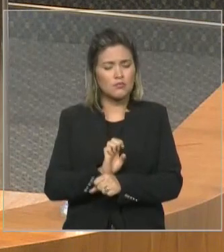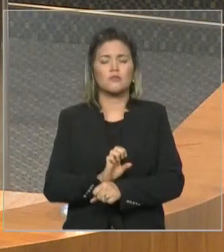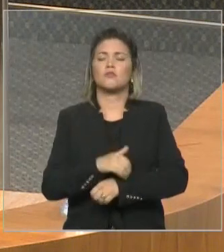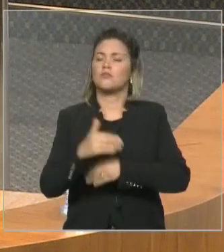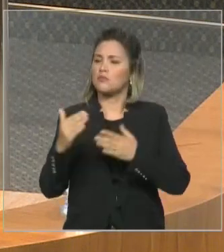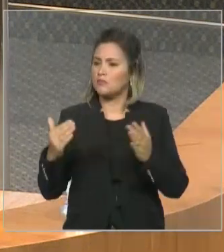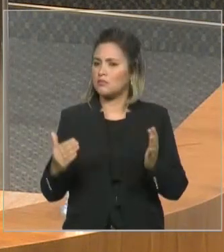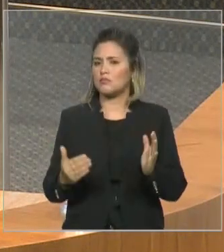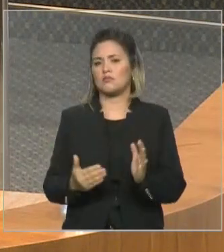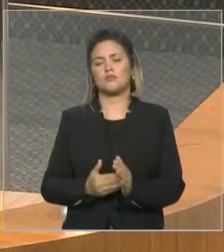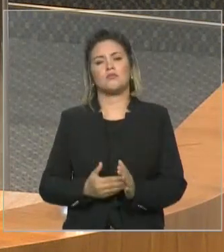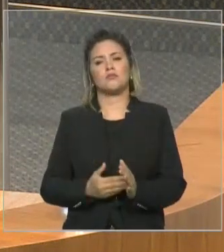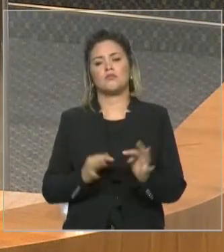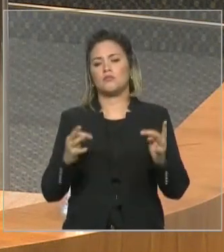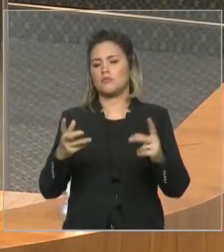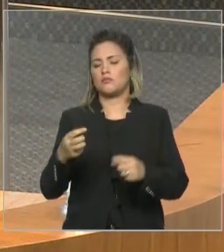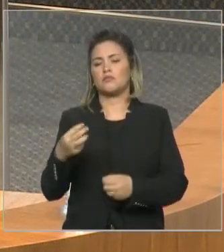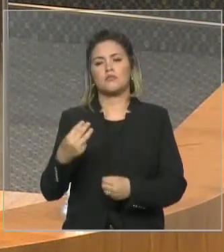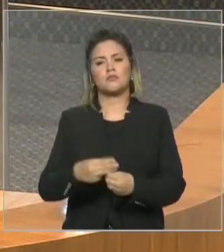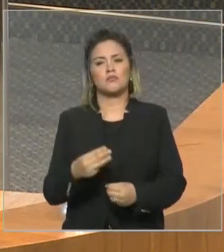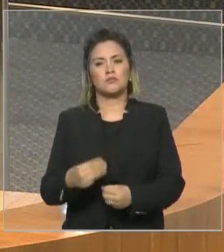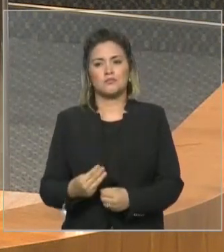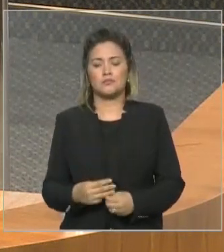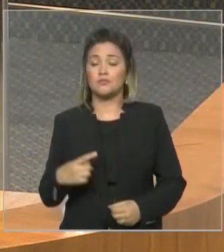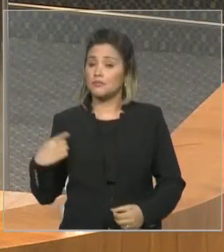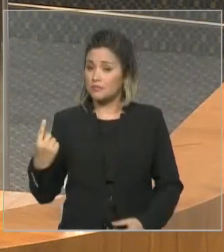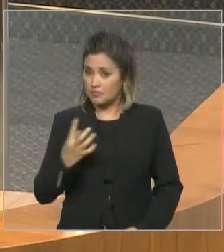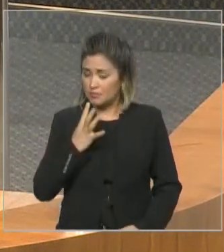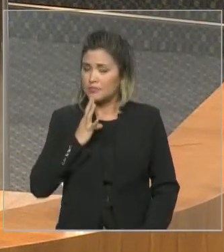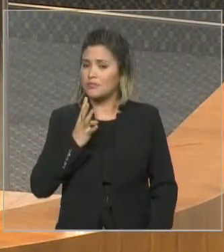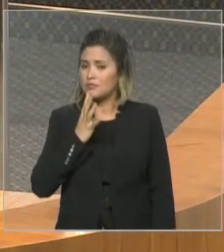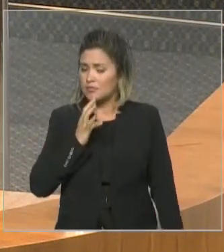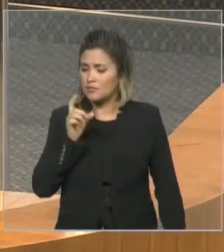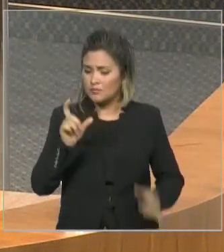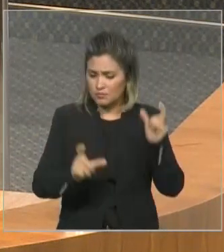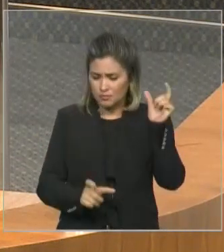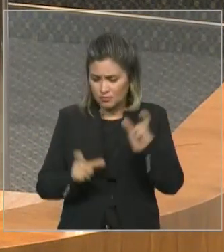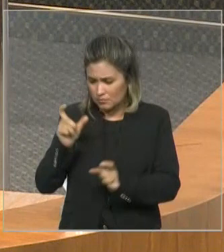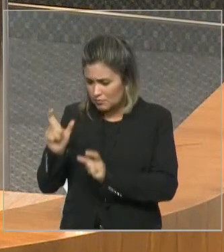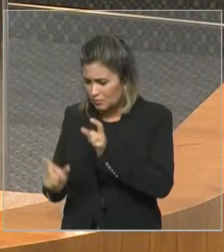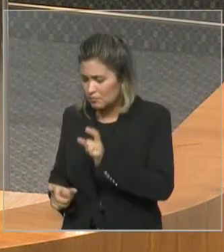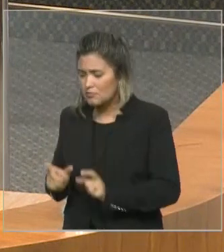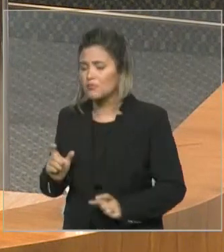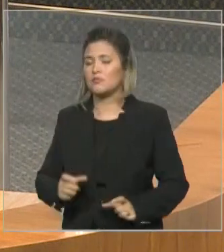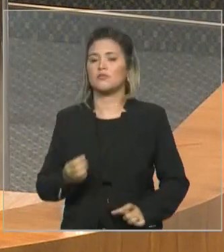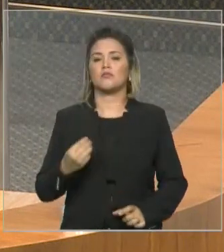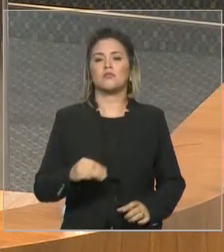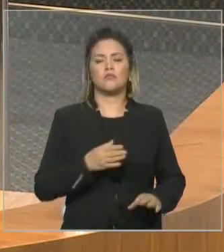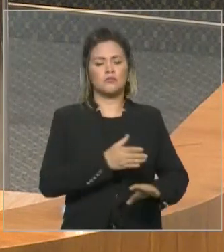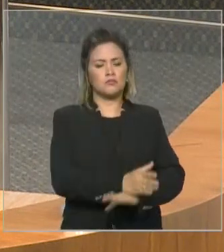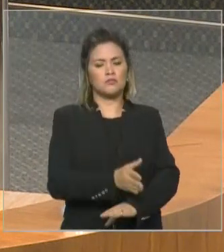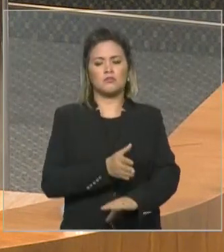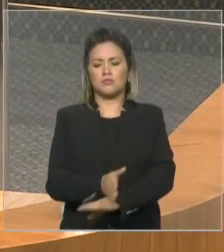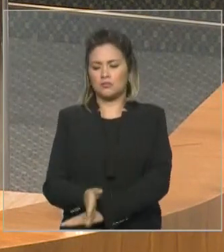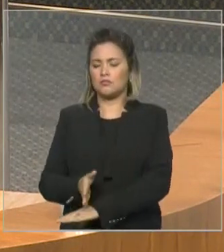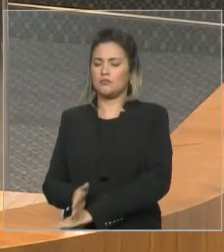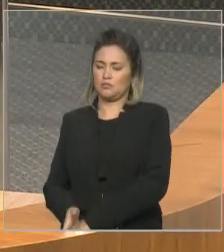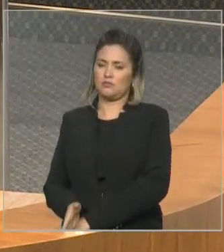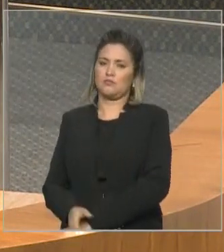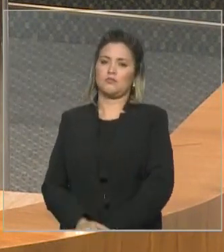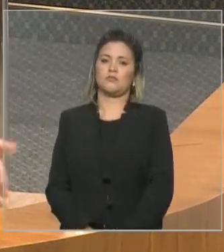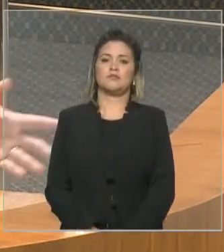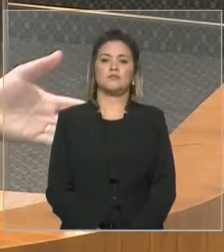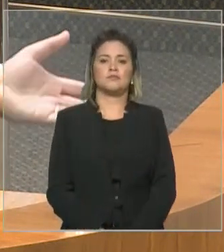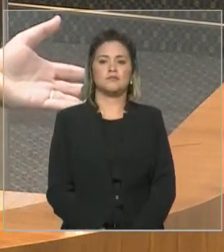conhecemos o que cada maranhense vive em cada canto desse Estado. Então, deputado Andréa,